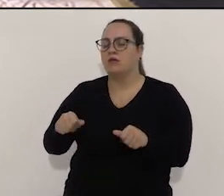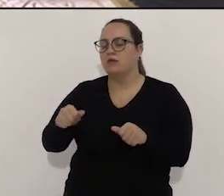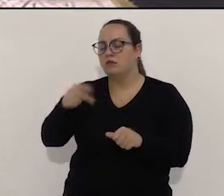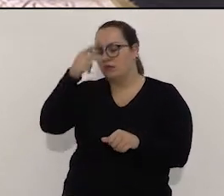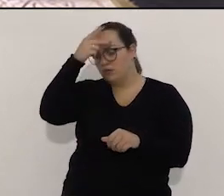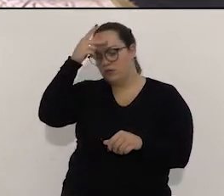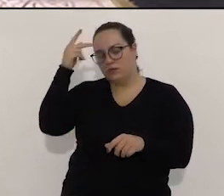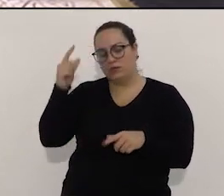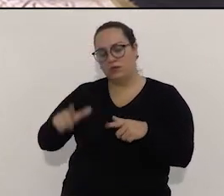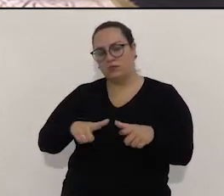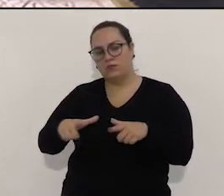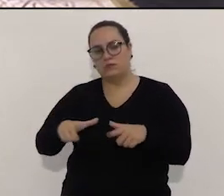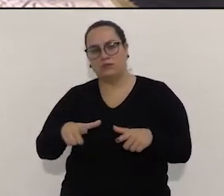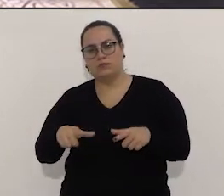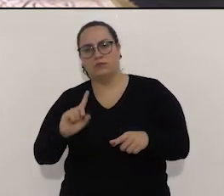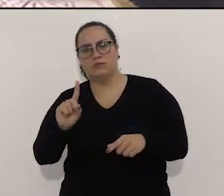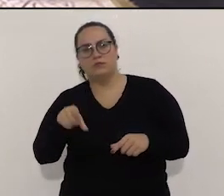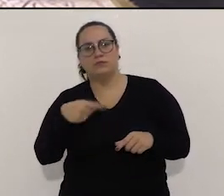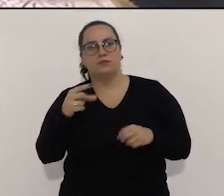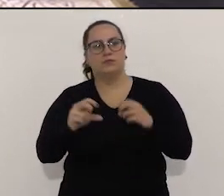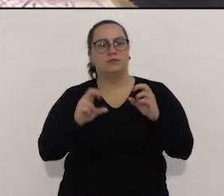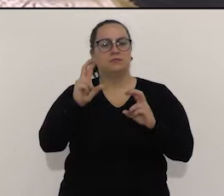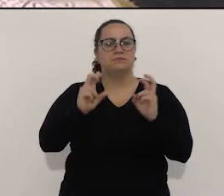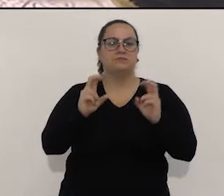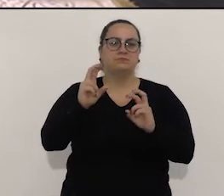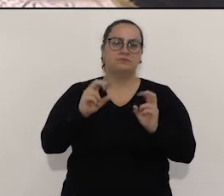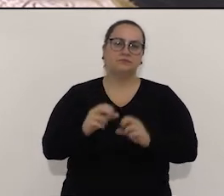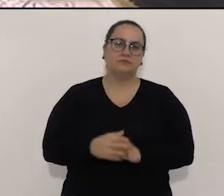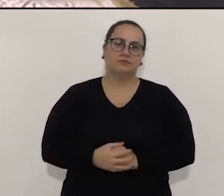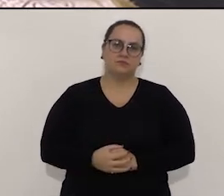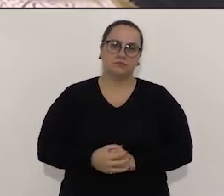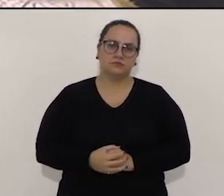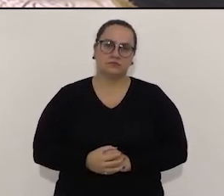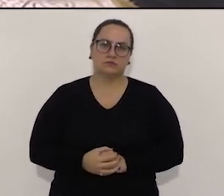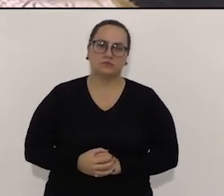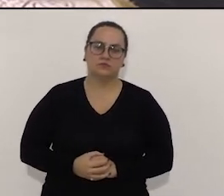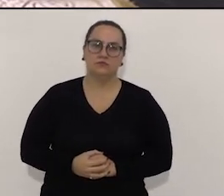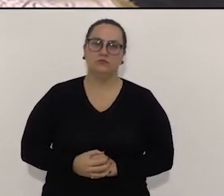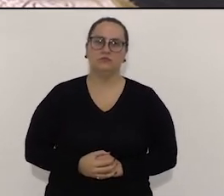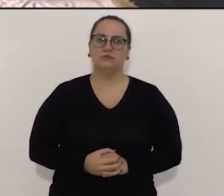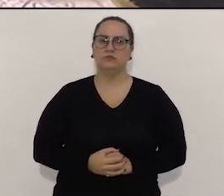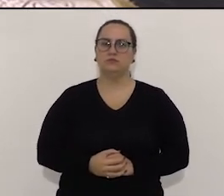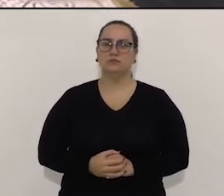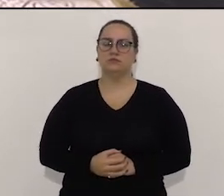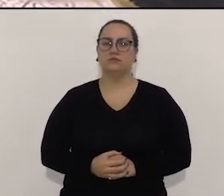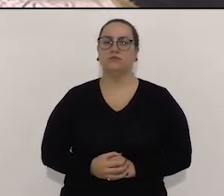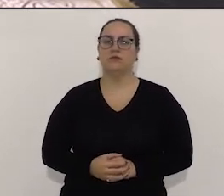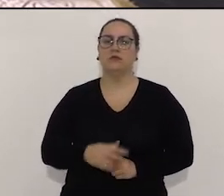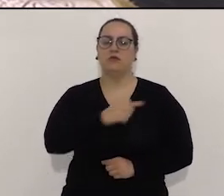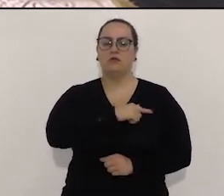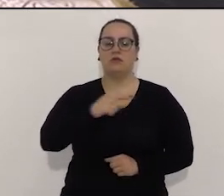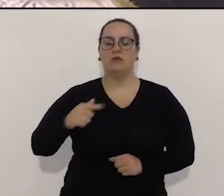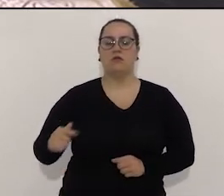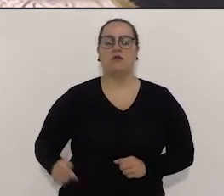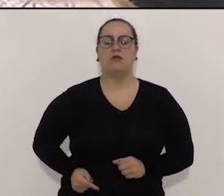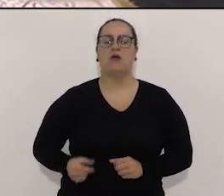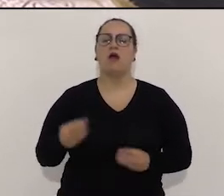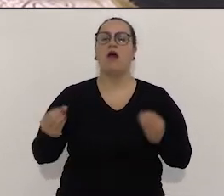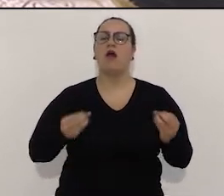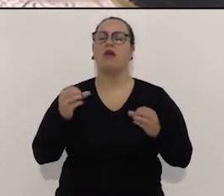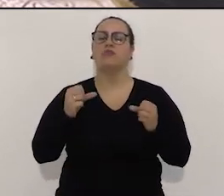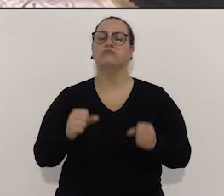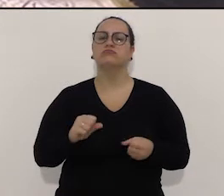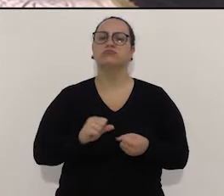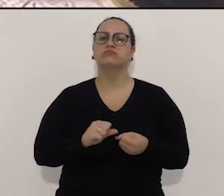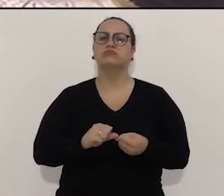públicos. Logicamente, depois a vai discutindo uma comissão tripartítica, um sindicato, comissão de funcionários e o governo, ver como a gente